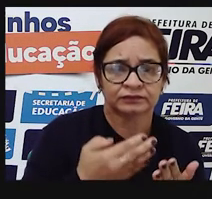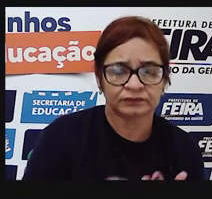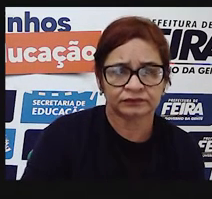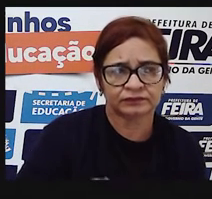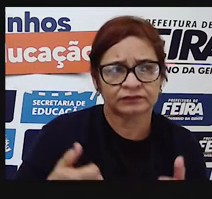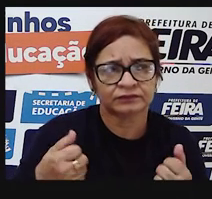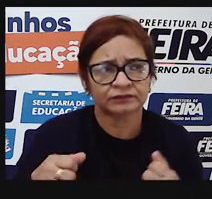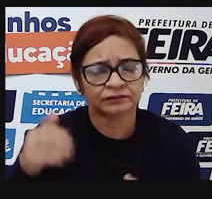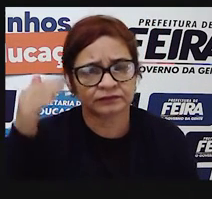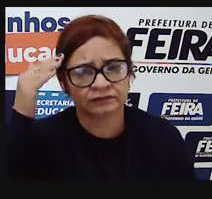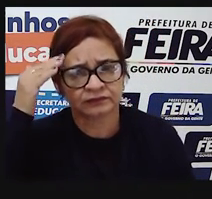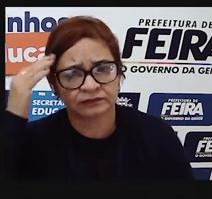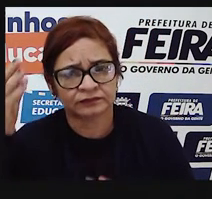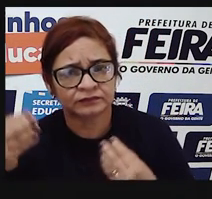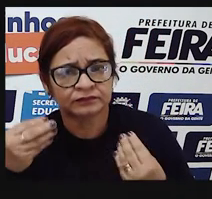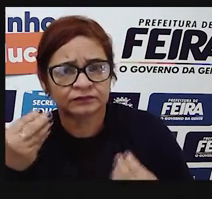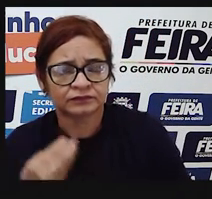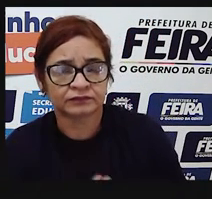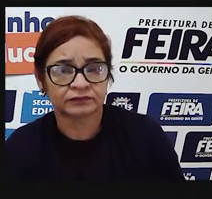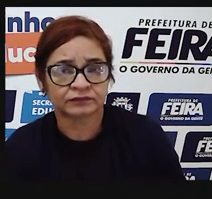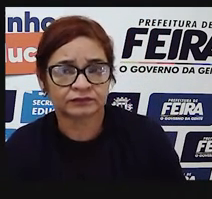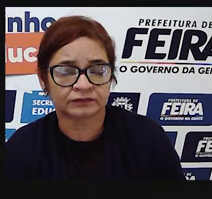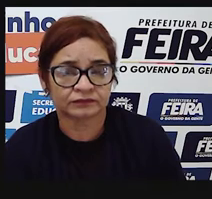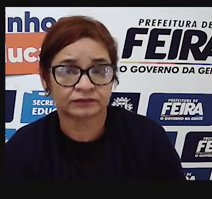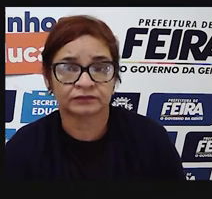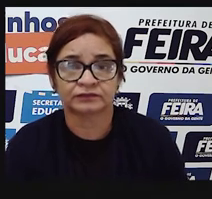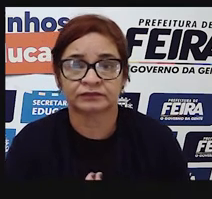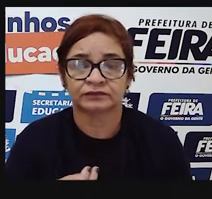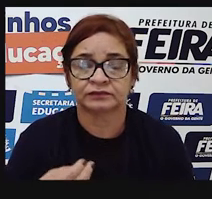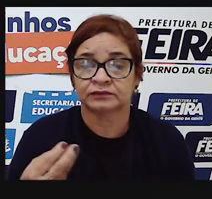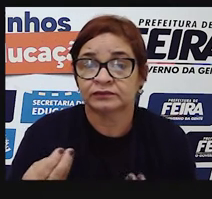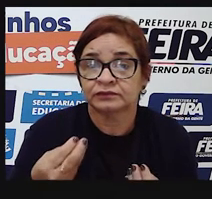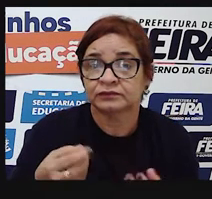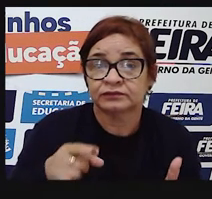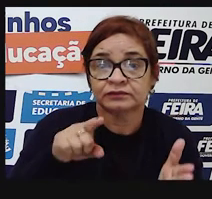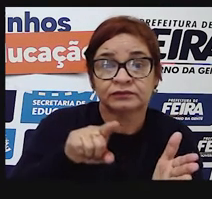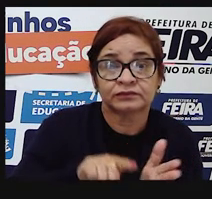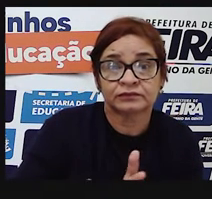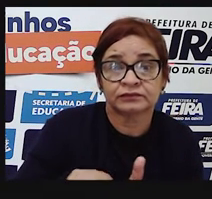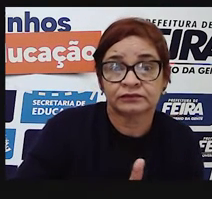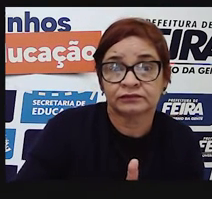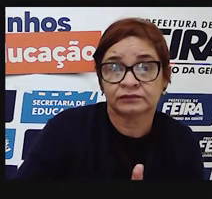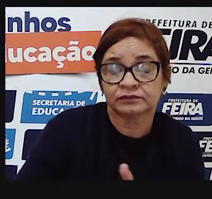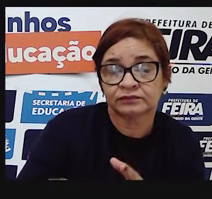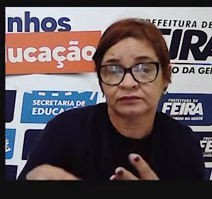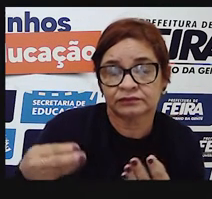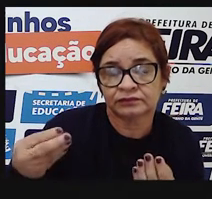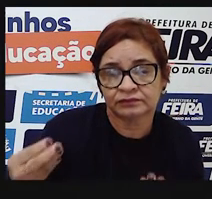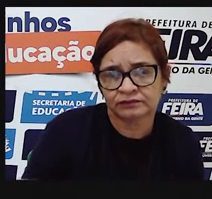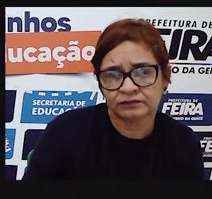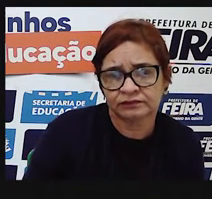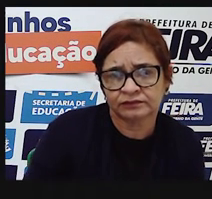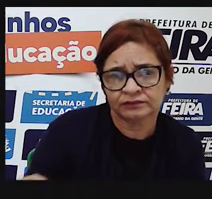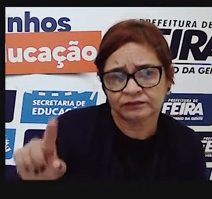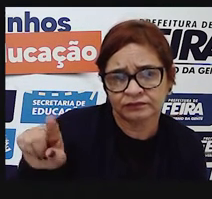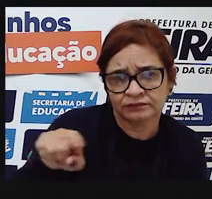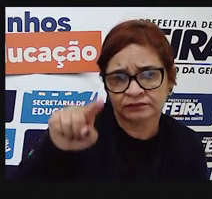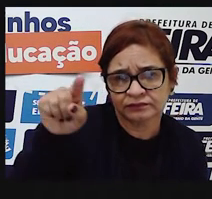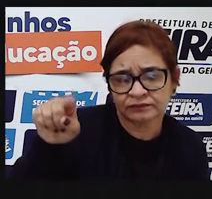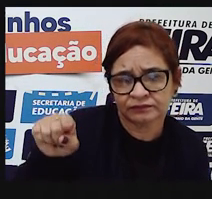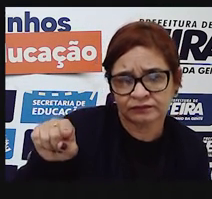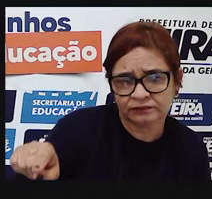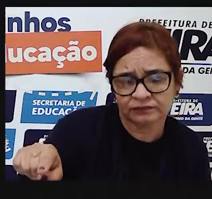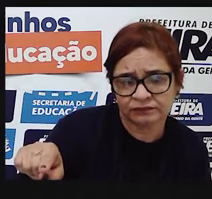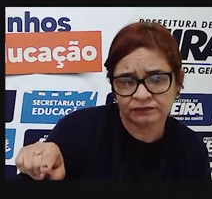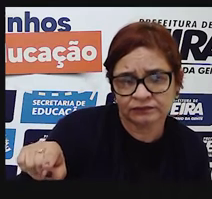experiências que ela tem diariamente, ela vai compreendendo o mundo em que ela vive. Então, aquela interrogação ali sobre a cabeça